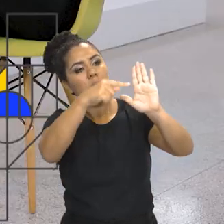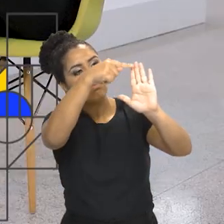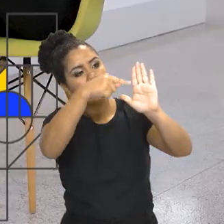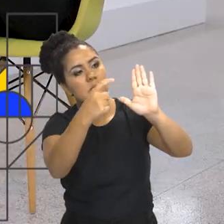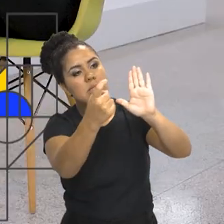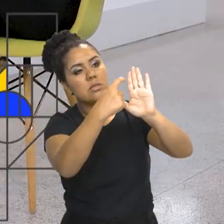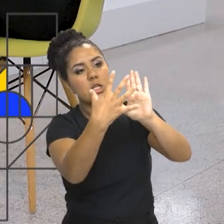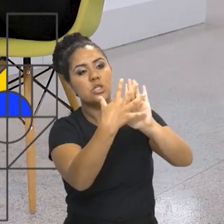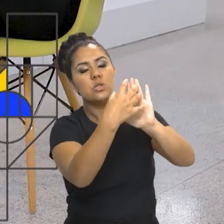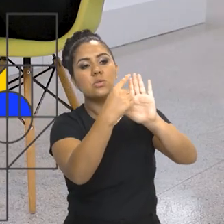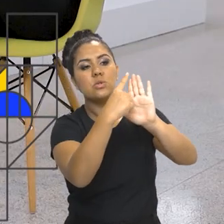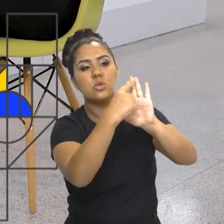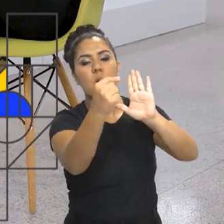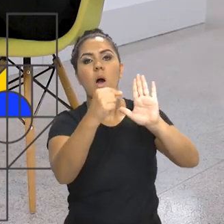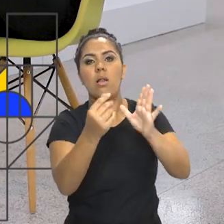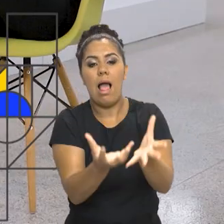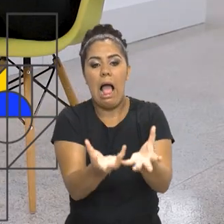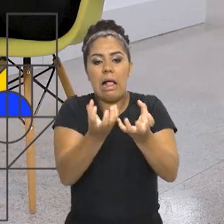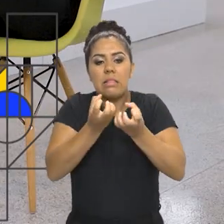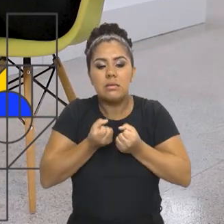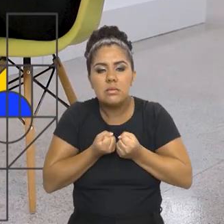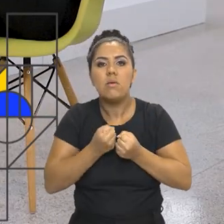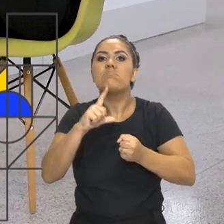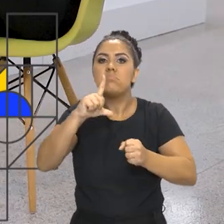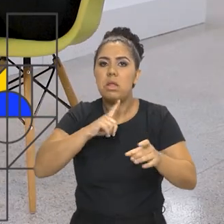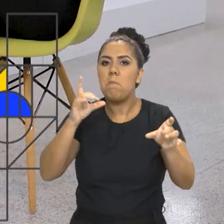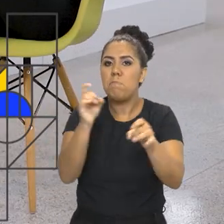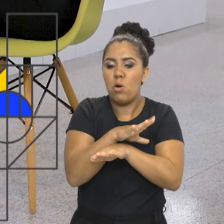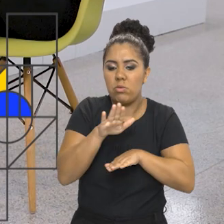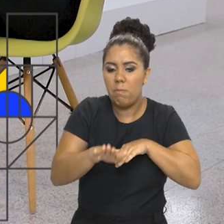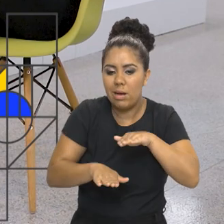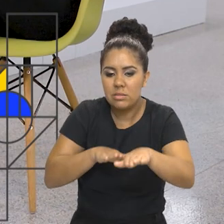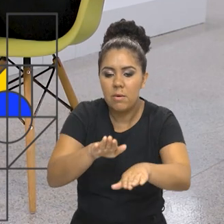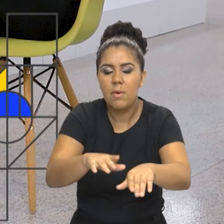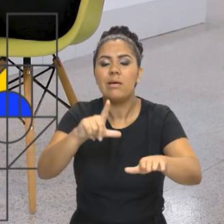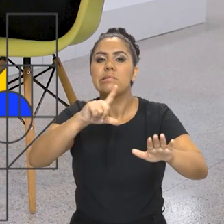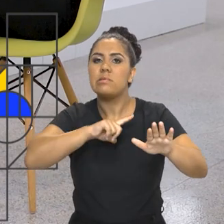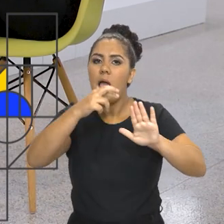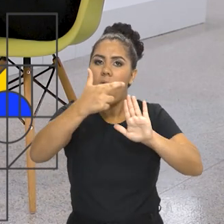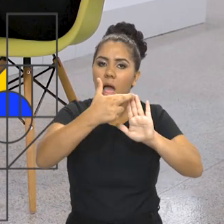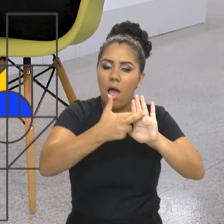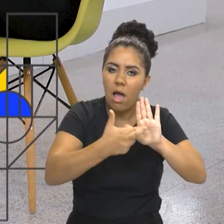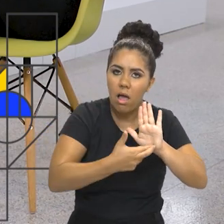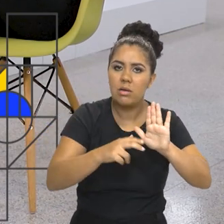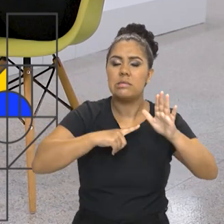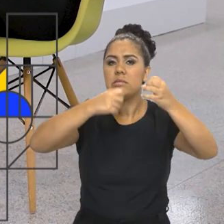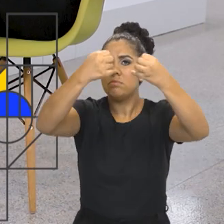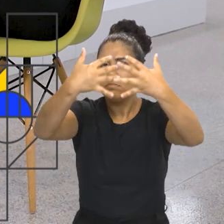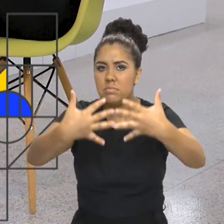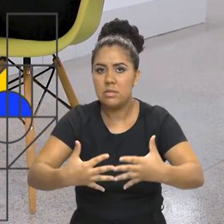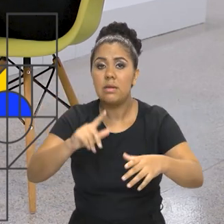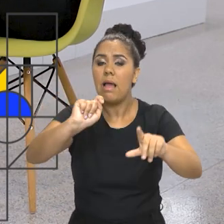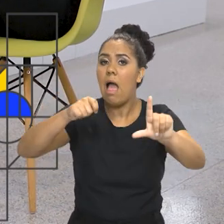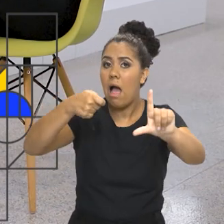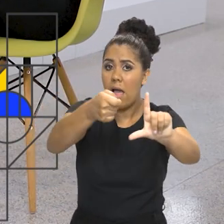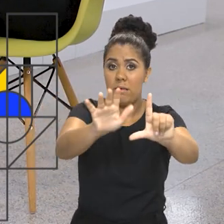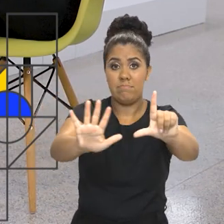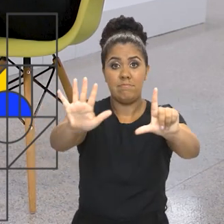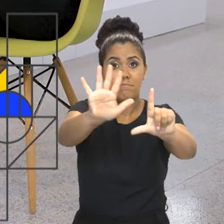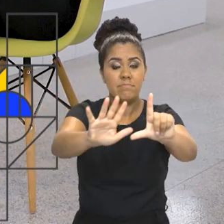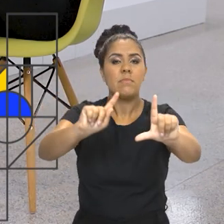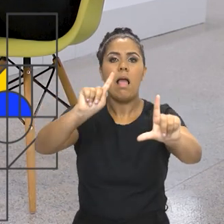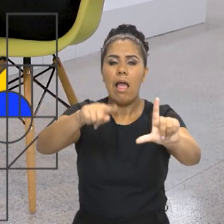orientações de quais são os passos, quais são os critérios, o que é preciso fazer. É uma ferramenta que é numa plataforma